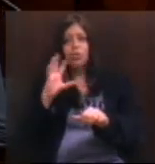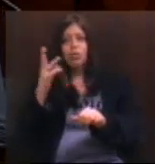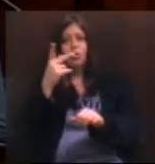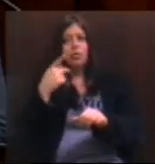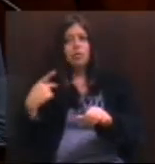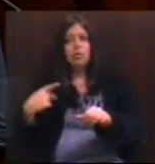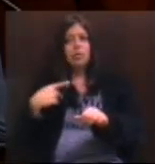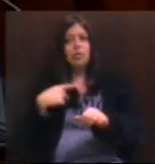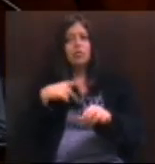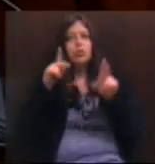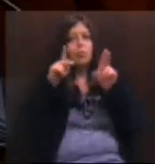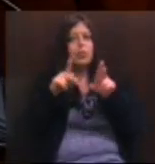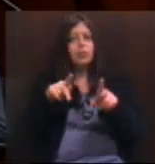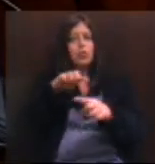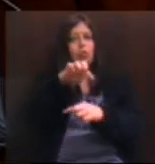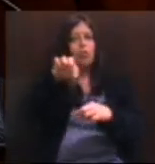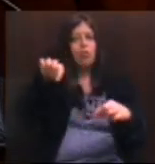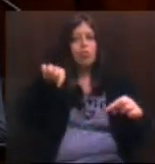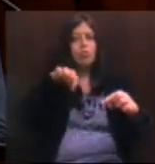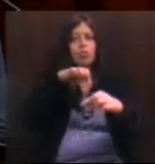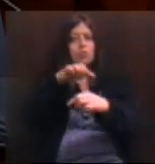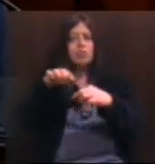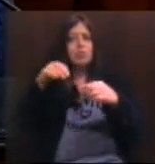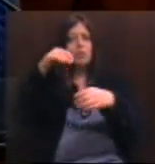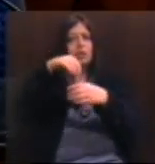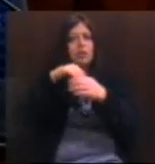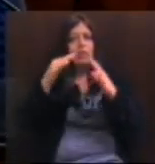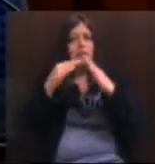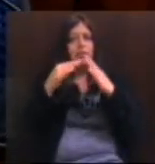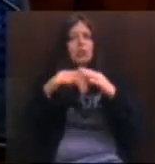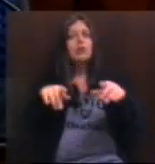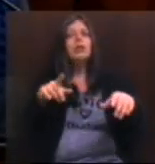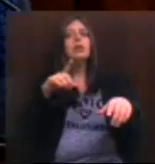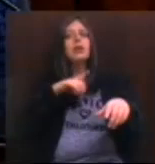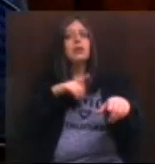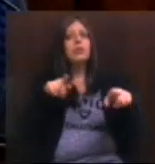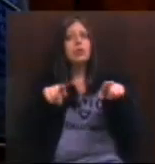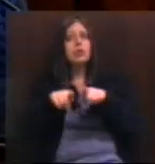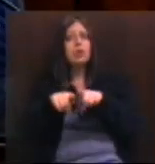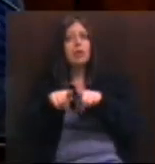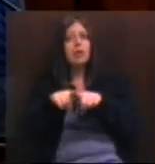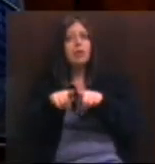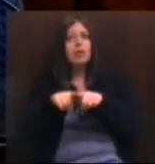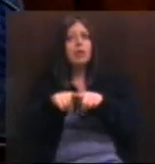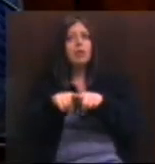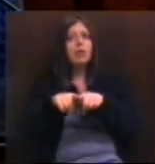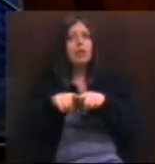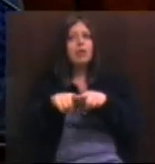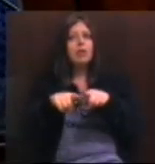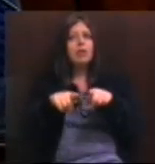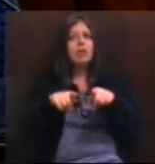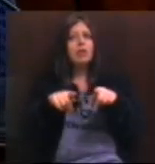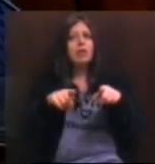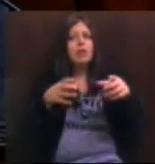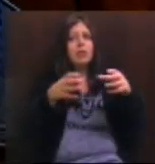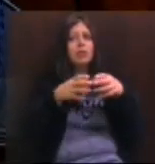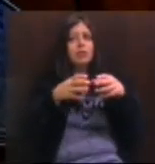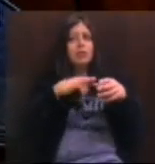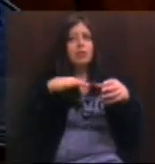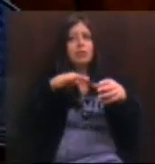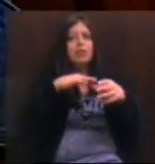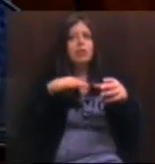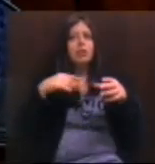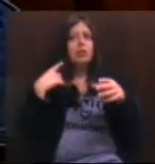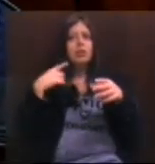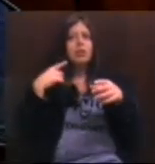cotidianamente, pessoas circulando dentro da casa. Nós temos, inclusive, assessorando gabinetes parlamentares, pessoas que disseram que